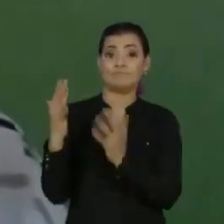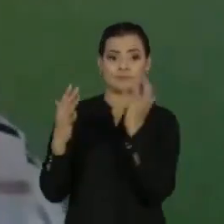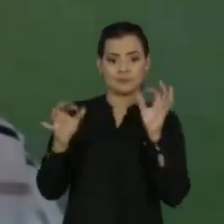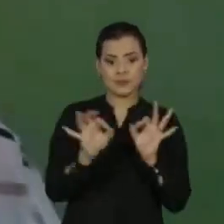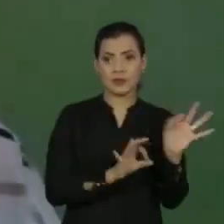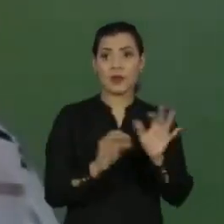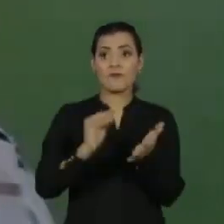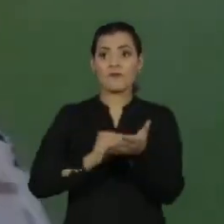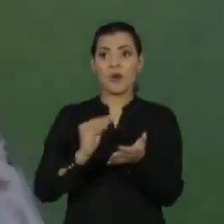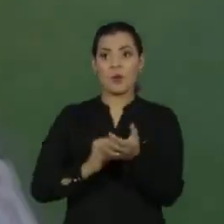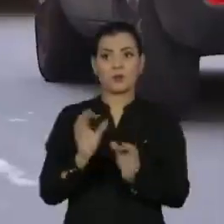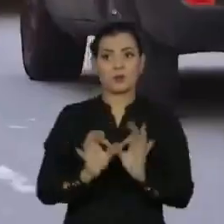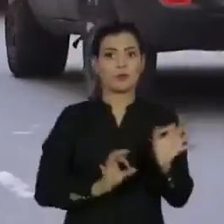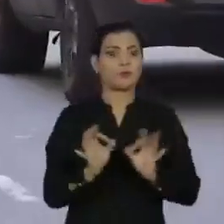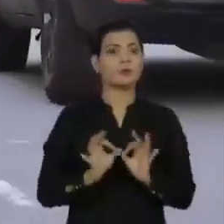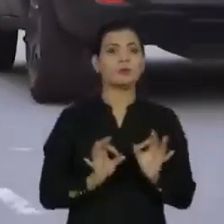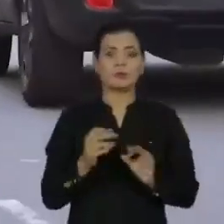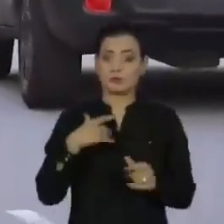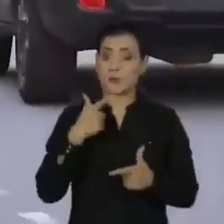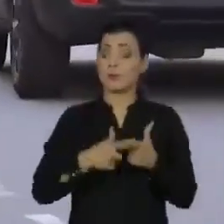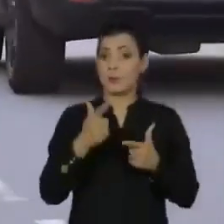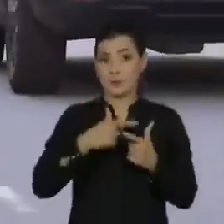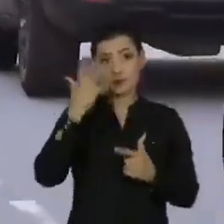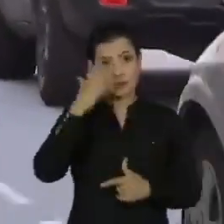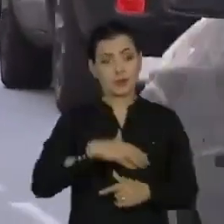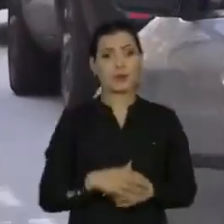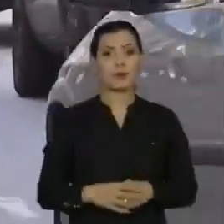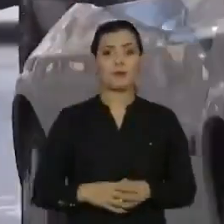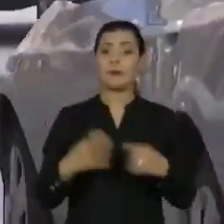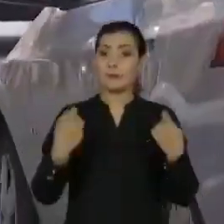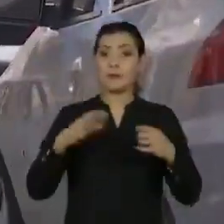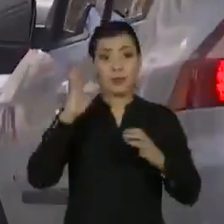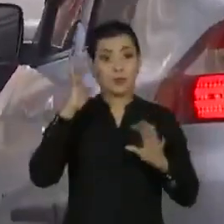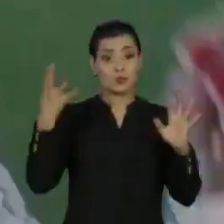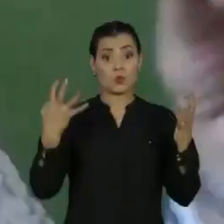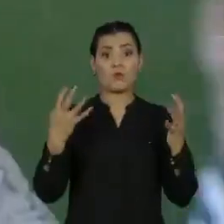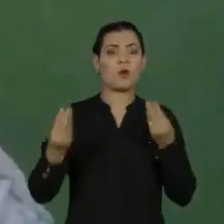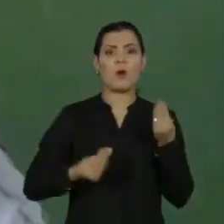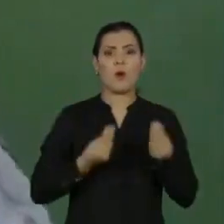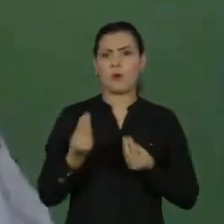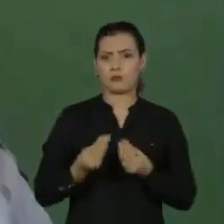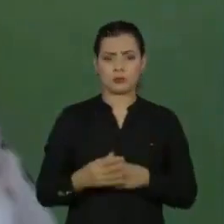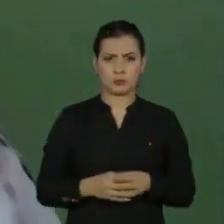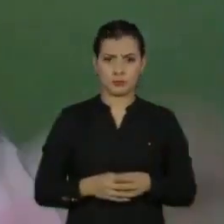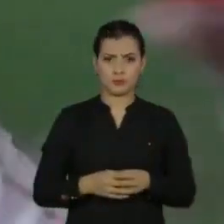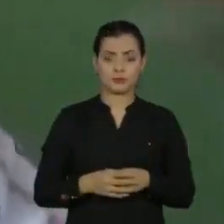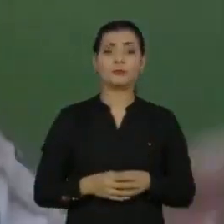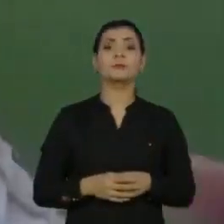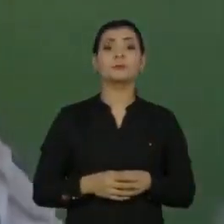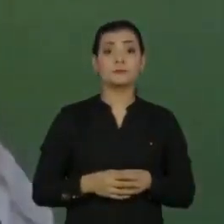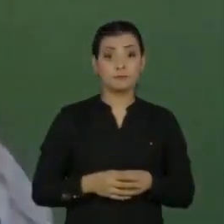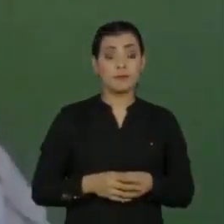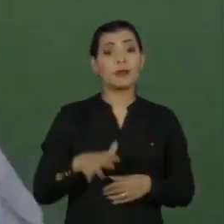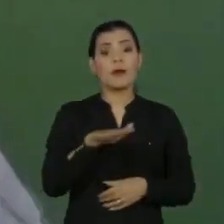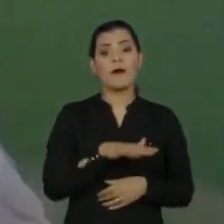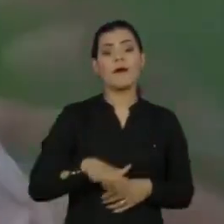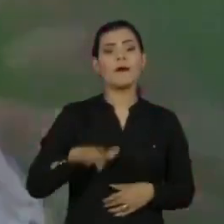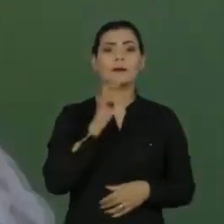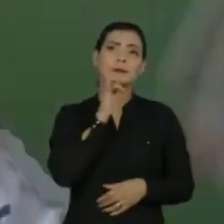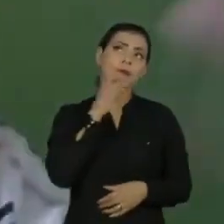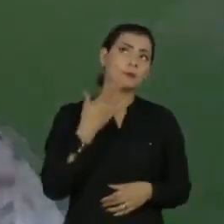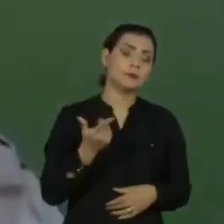regulamentação é um dos entraves para o problema. Mas é possível resolvê-lo. Escolhendo uma área que você tenha